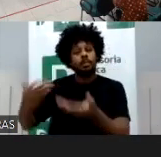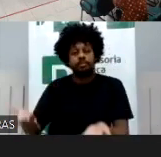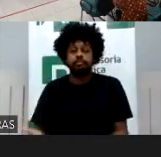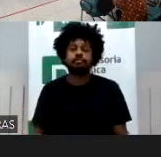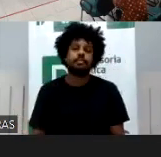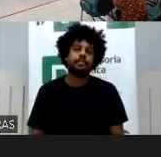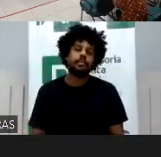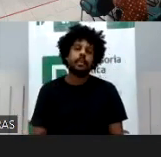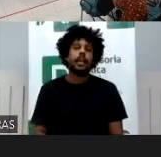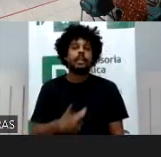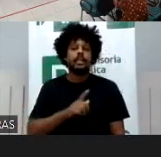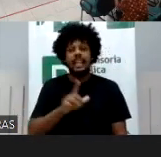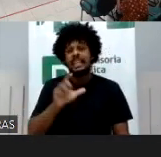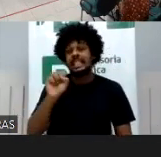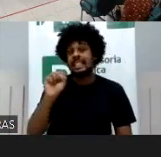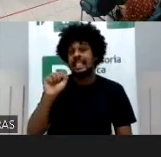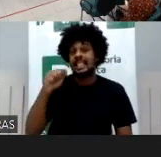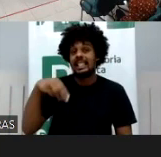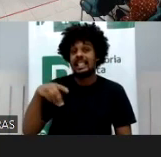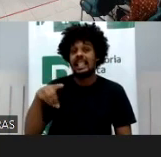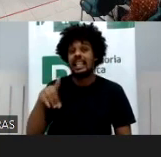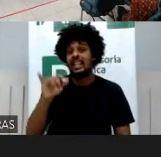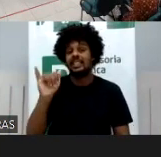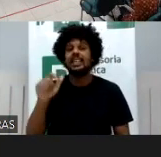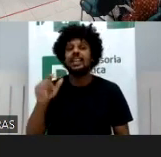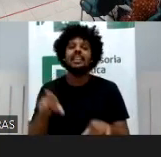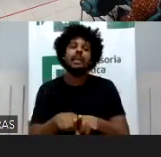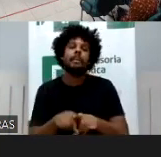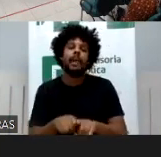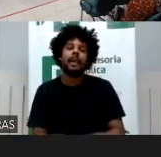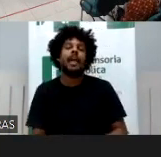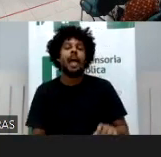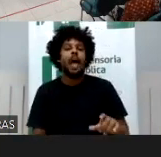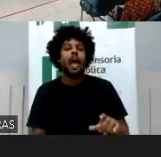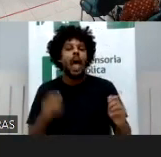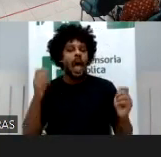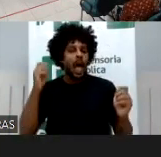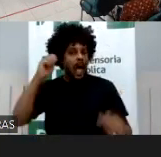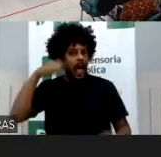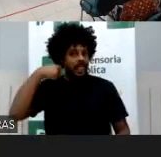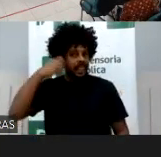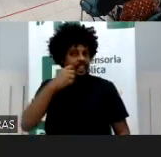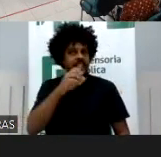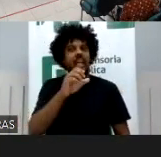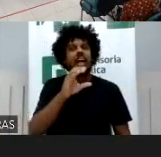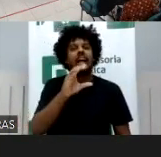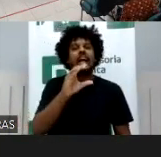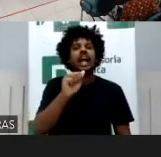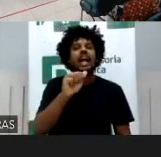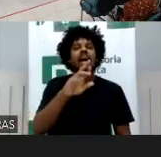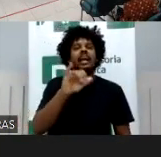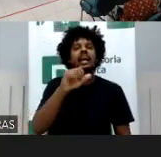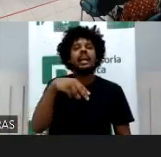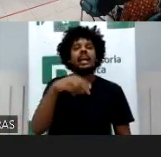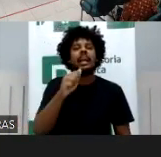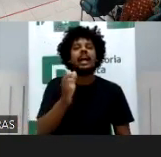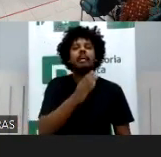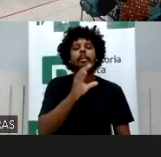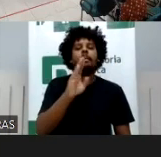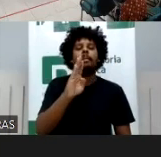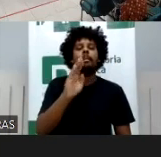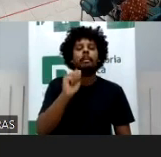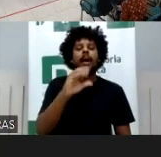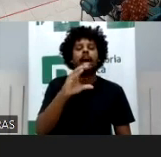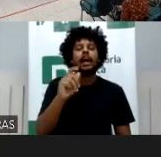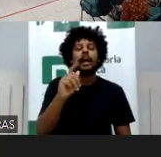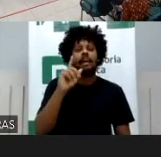você tem aquela, aquela, acho que é atriz, enfim, Karina Bach, que me chamou atenção assim muito, porque ela ficou grávida e grávida